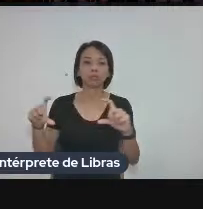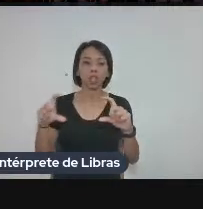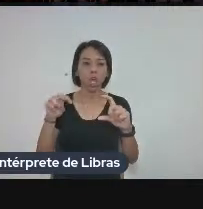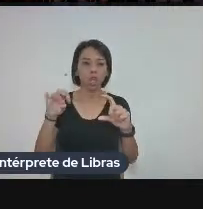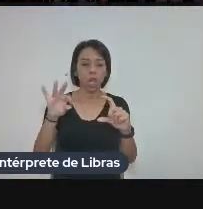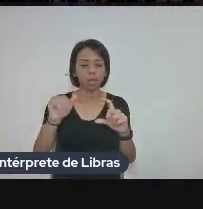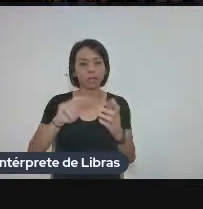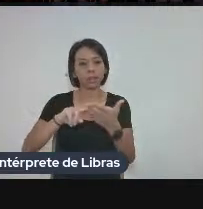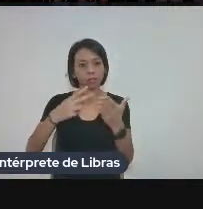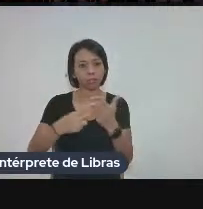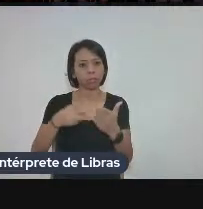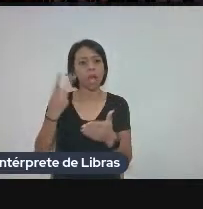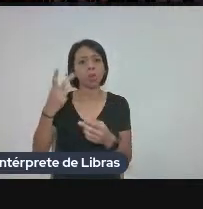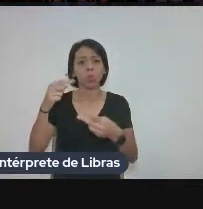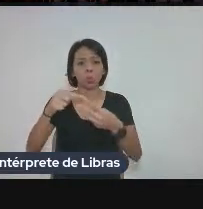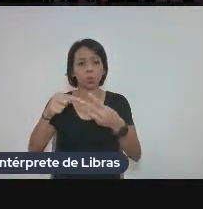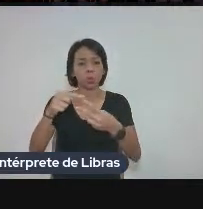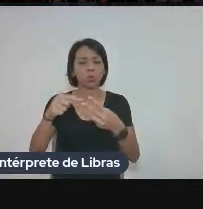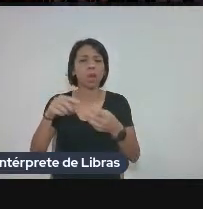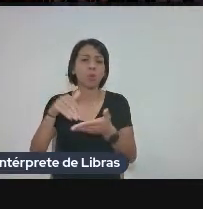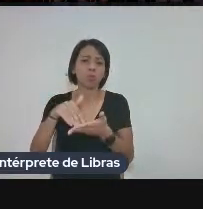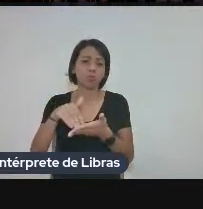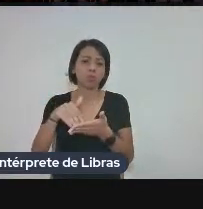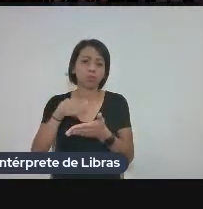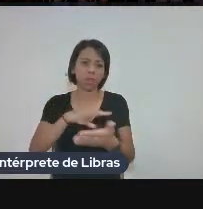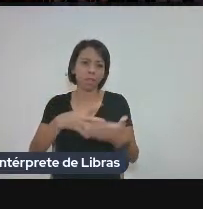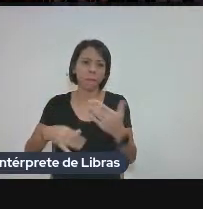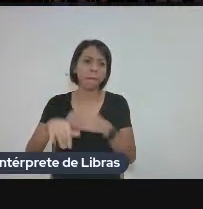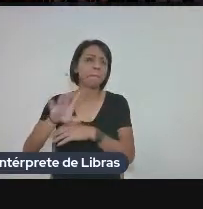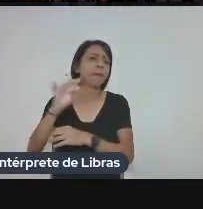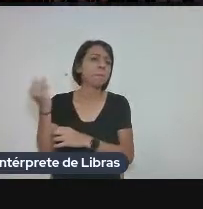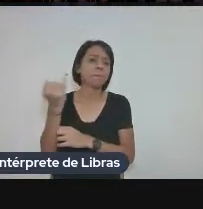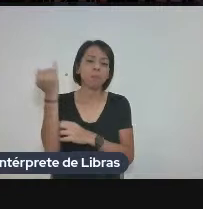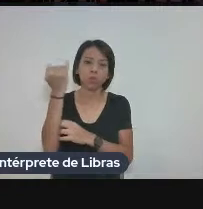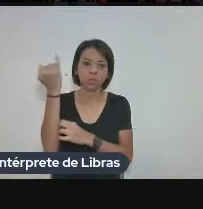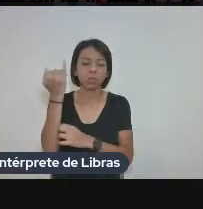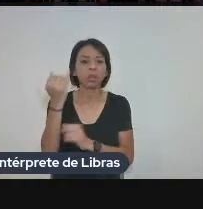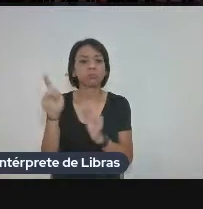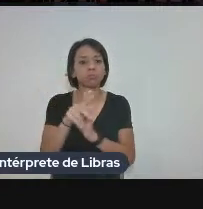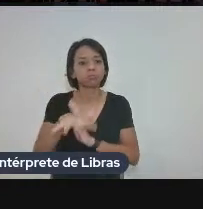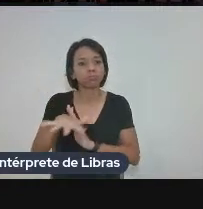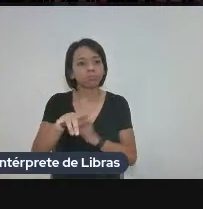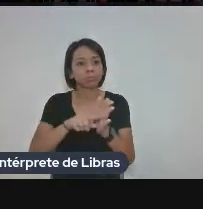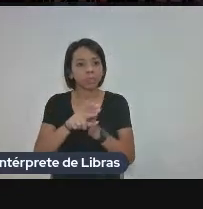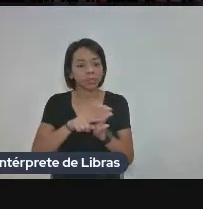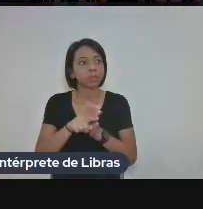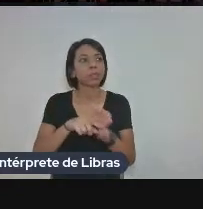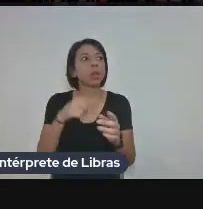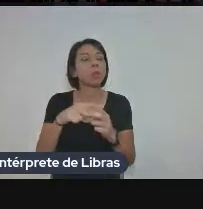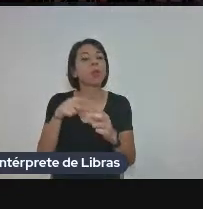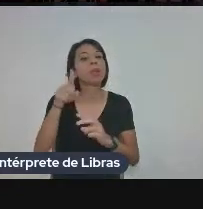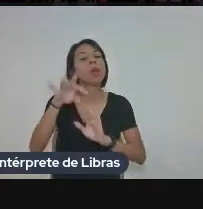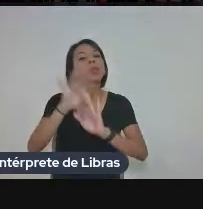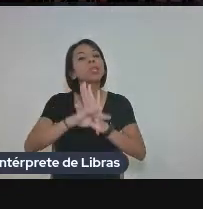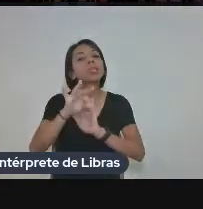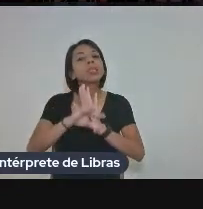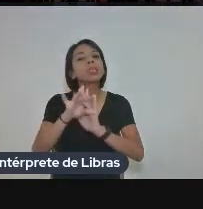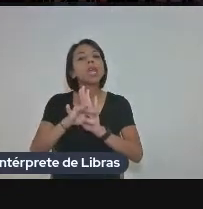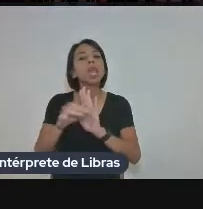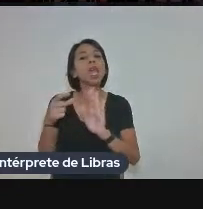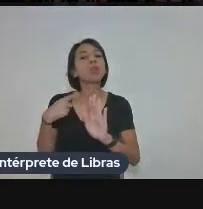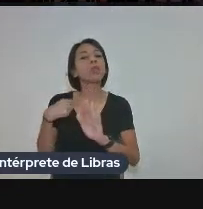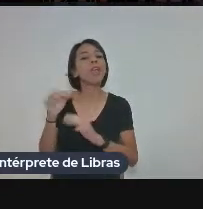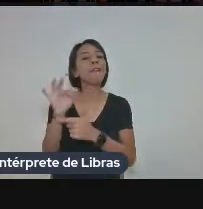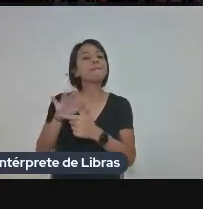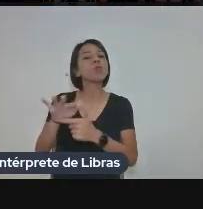últimas são as duas últimas tabelas mais importantes da pesquisa que são os textos com função pre-facial